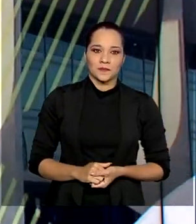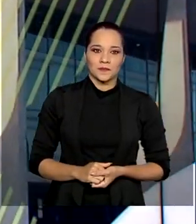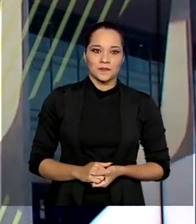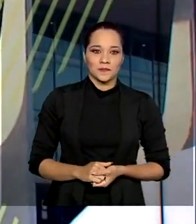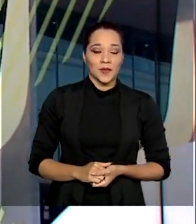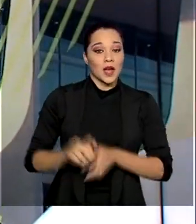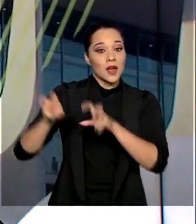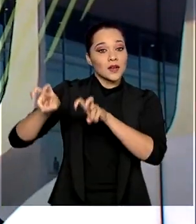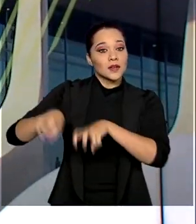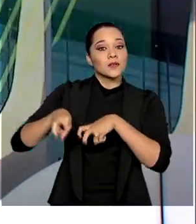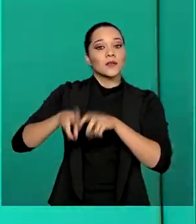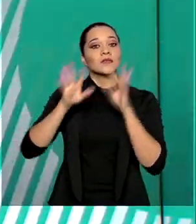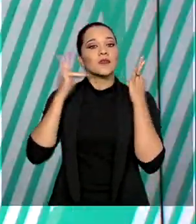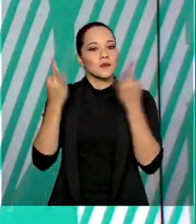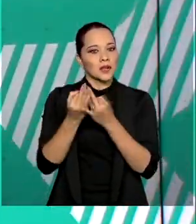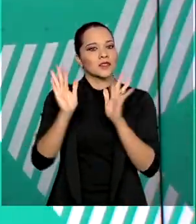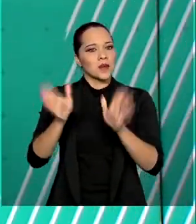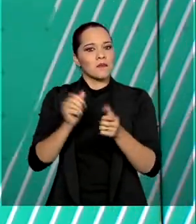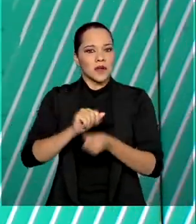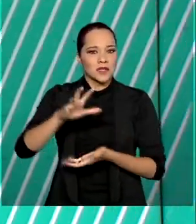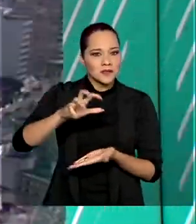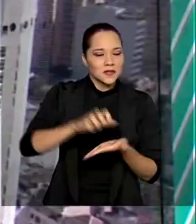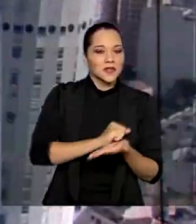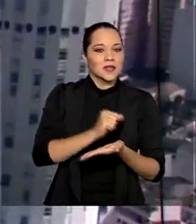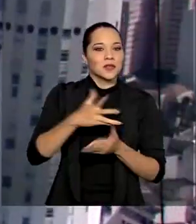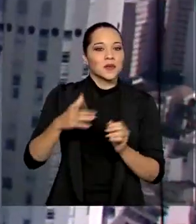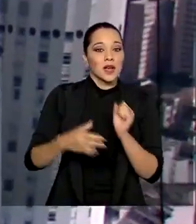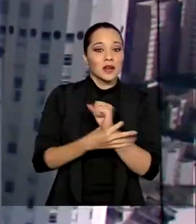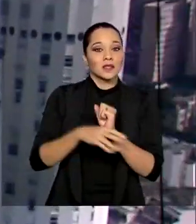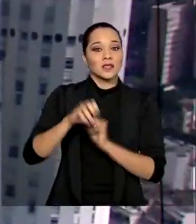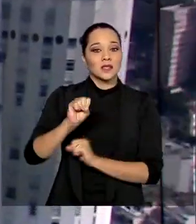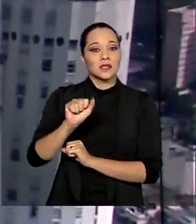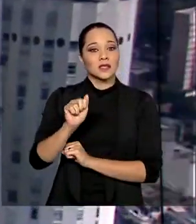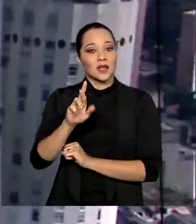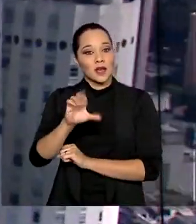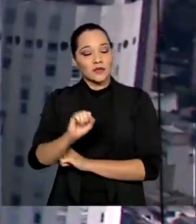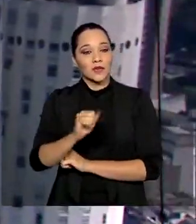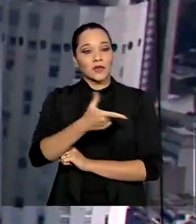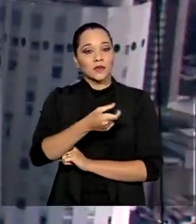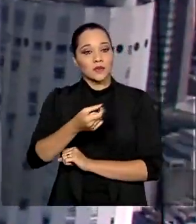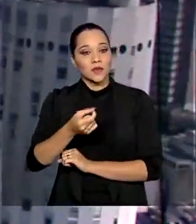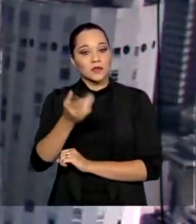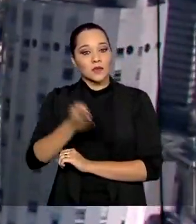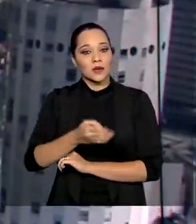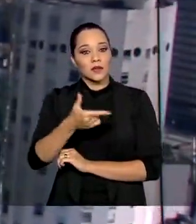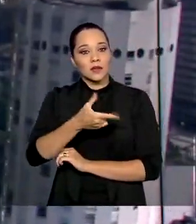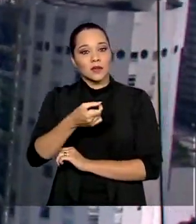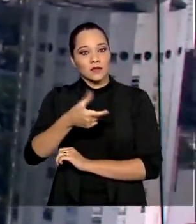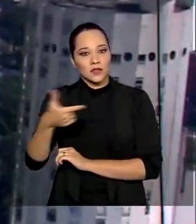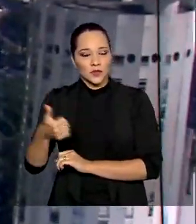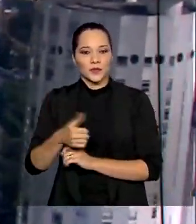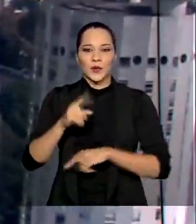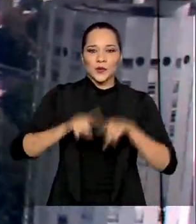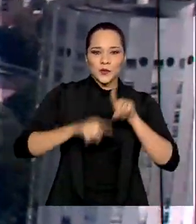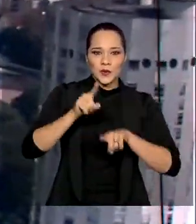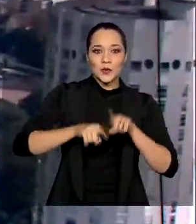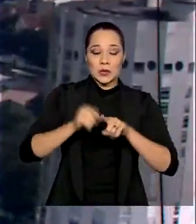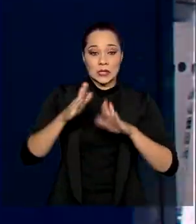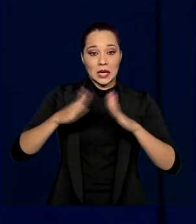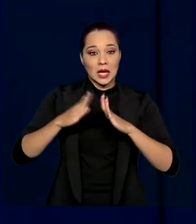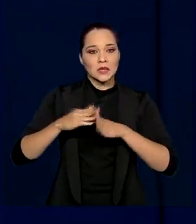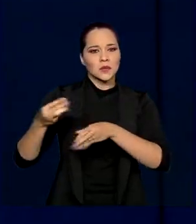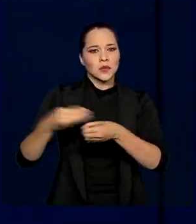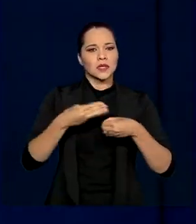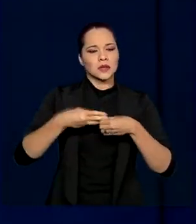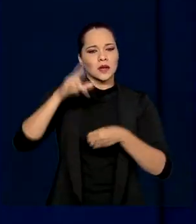Agricultores familiares já podem se inscrever no Garantia Safra 2020-2021. Os produtores que moram em